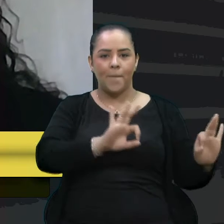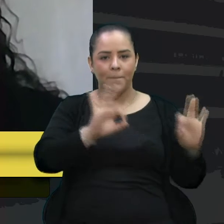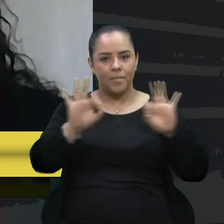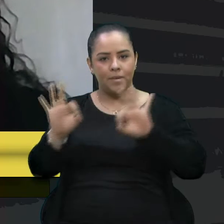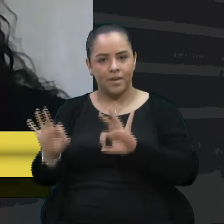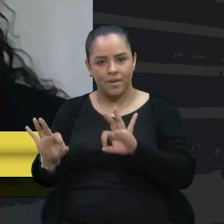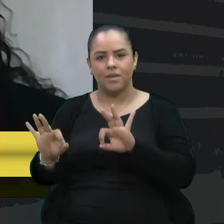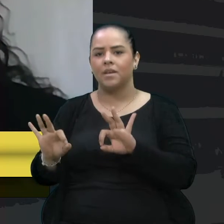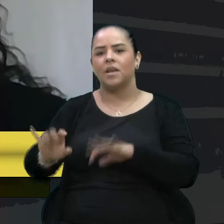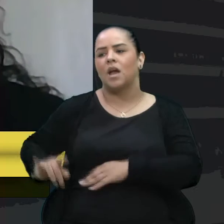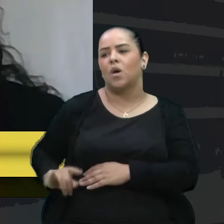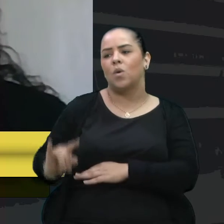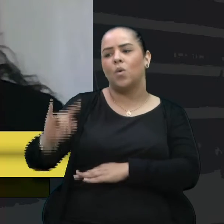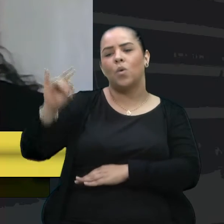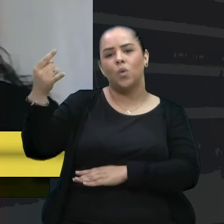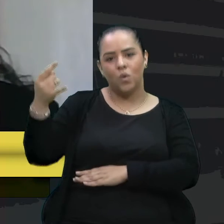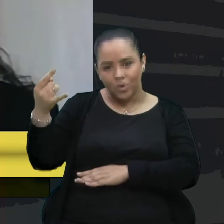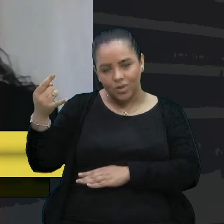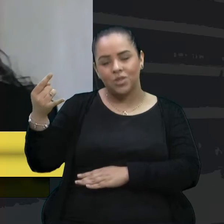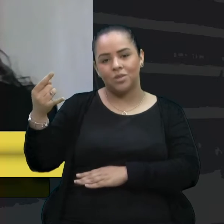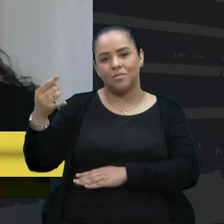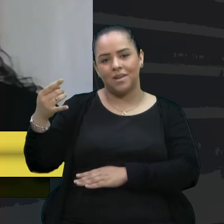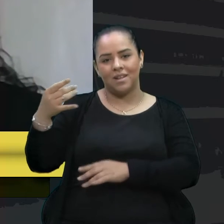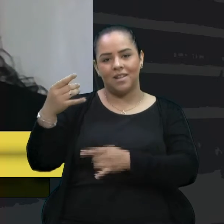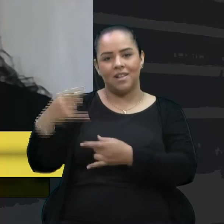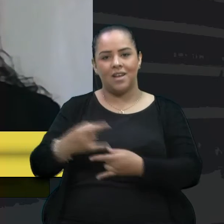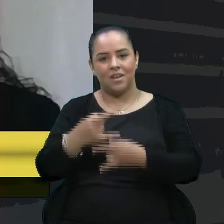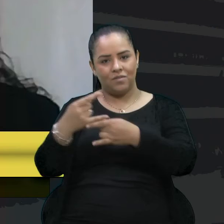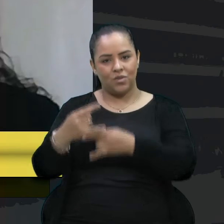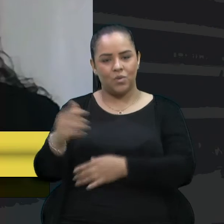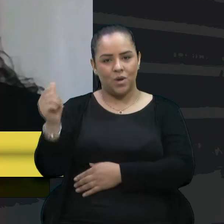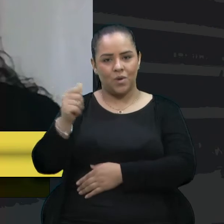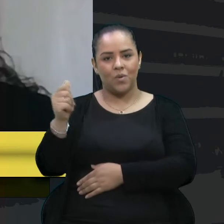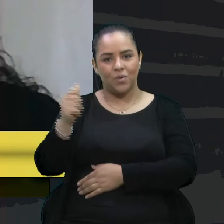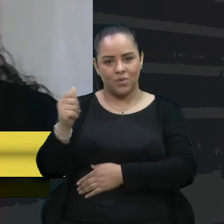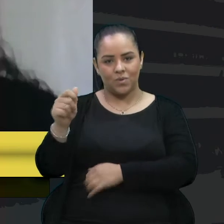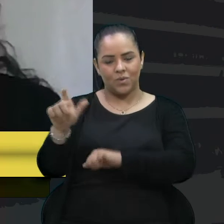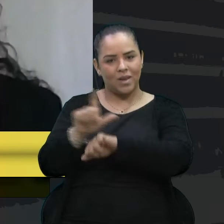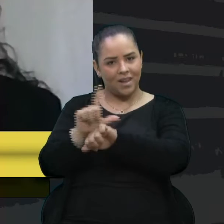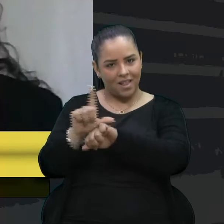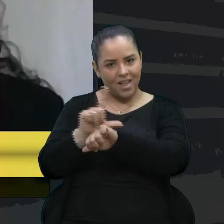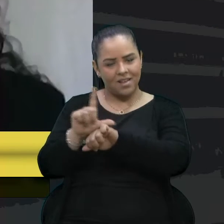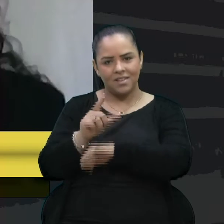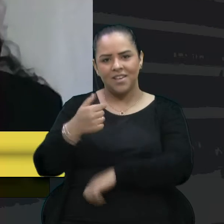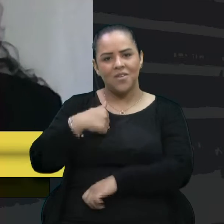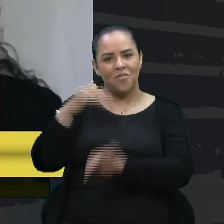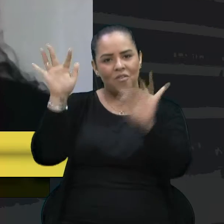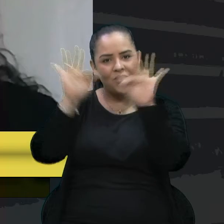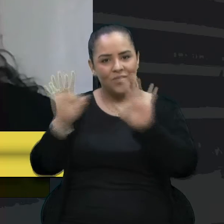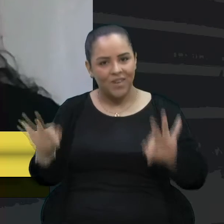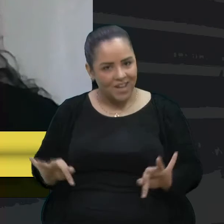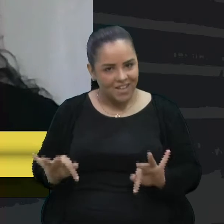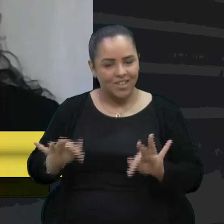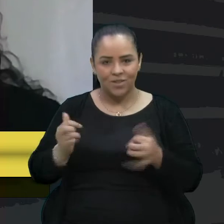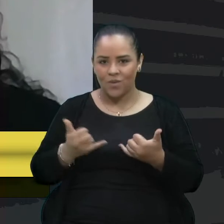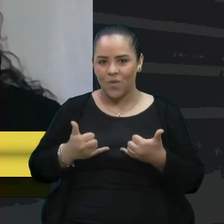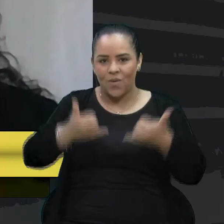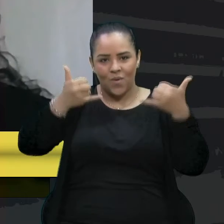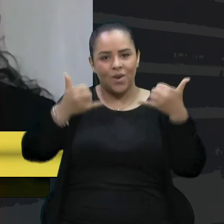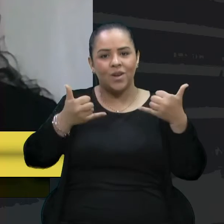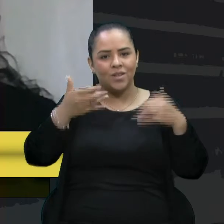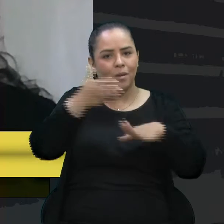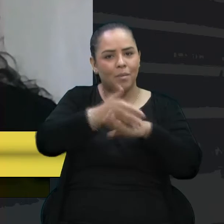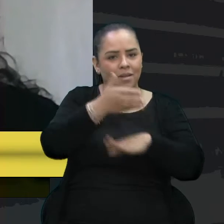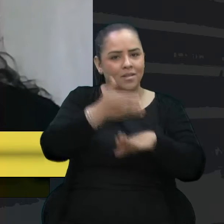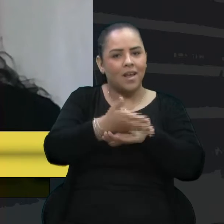a última live do nosso agosto de LAS e dizer o quanto eu fico feliz, orgulhosa por fazer parte da Procuradoria